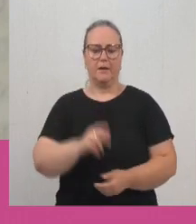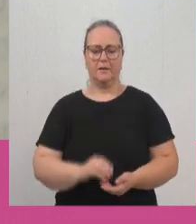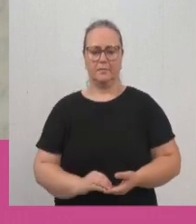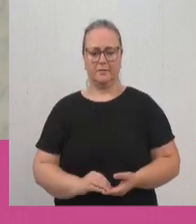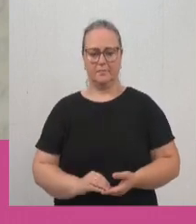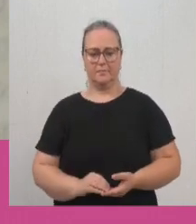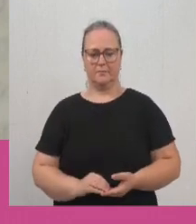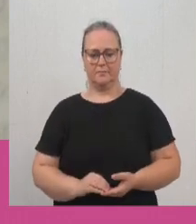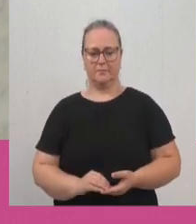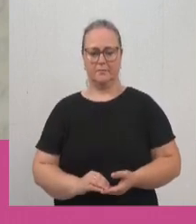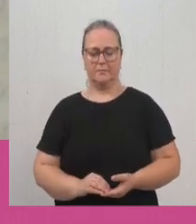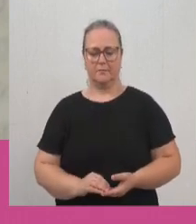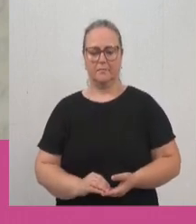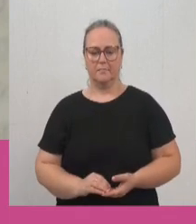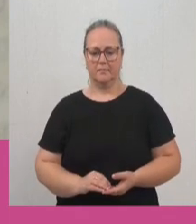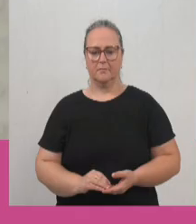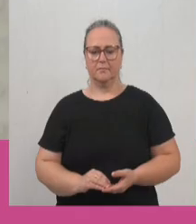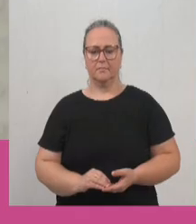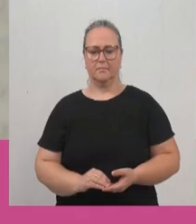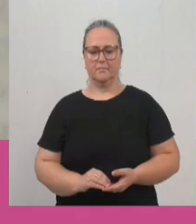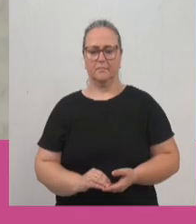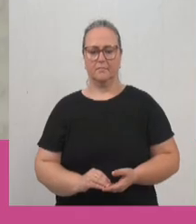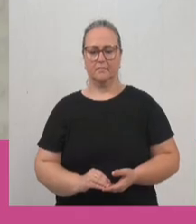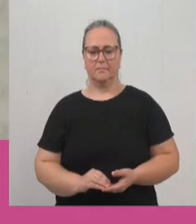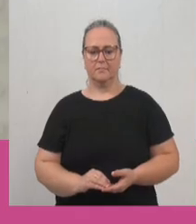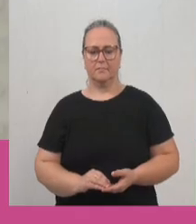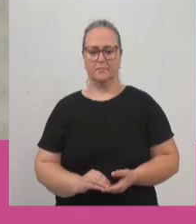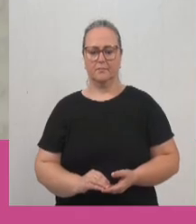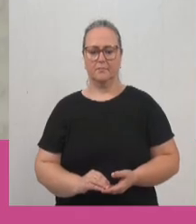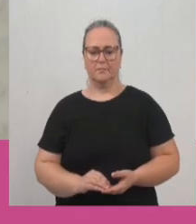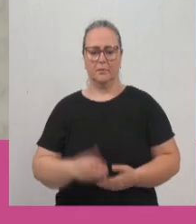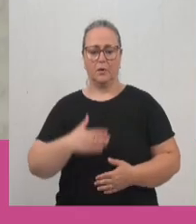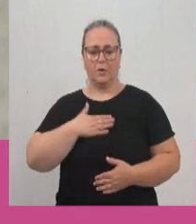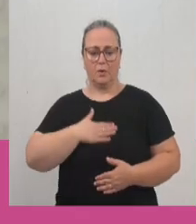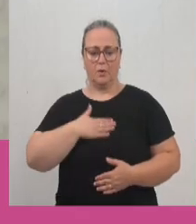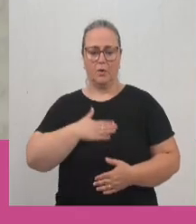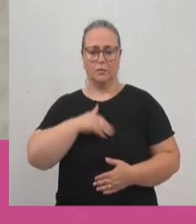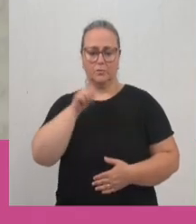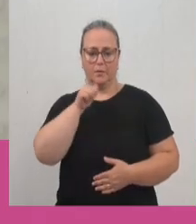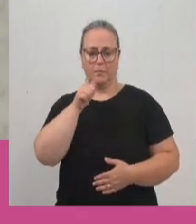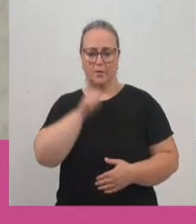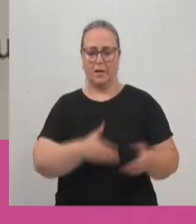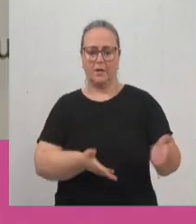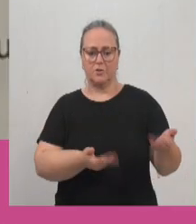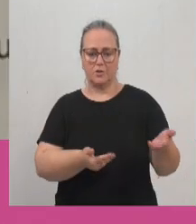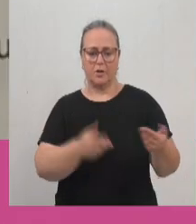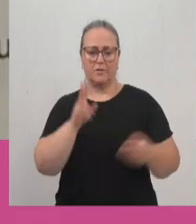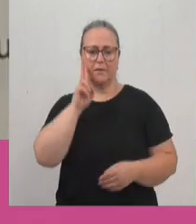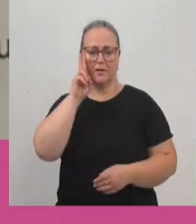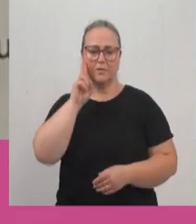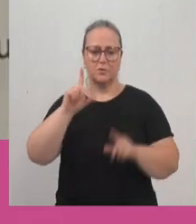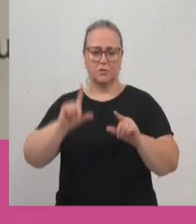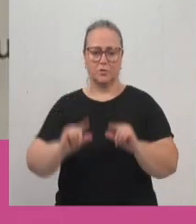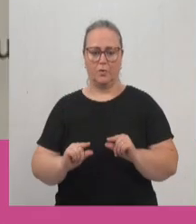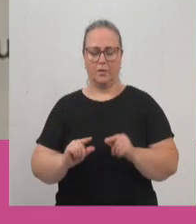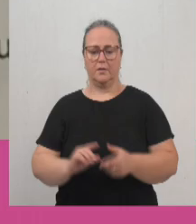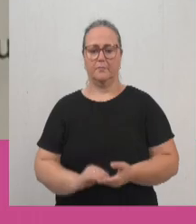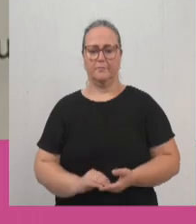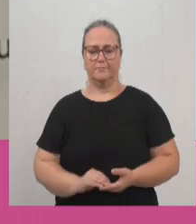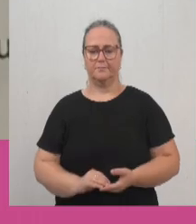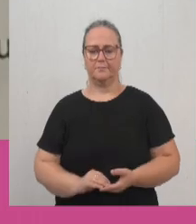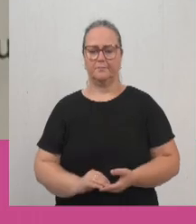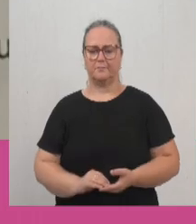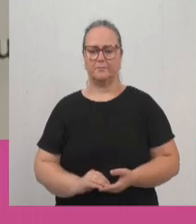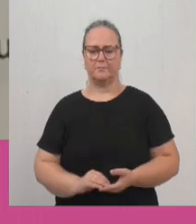Gosto de mulheres jovens, suas histórias são menores. E tem ainda outra questão que também foi anulada.